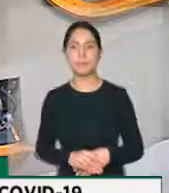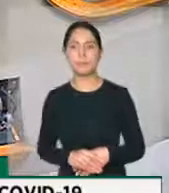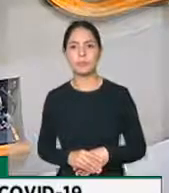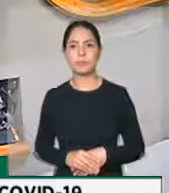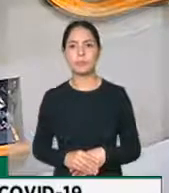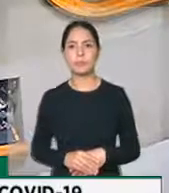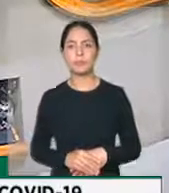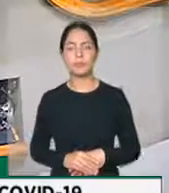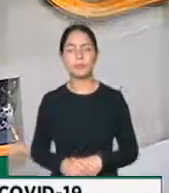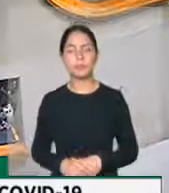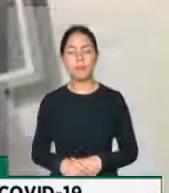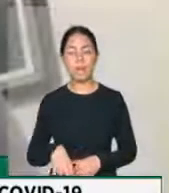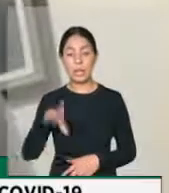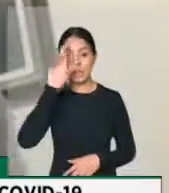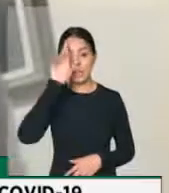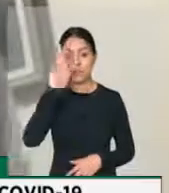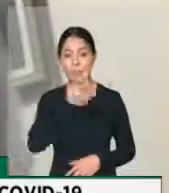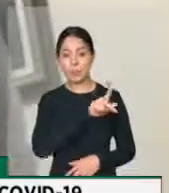Senhor presidente,